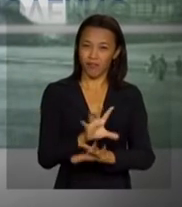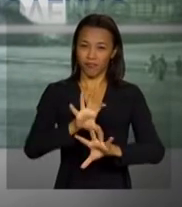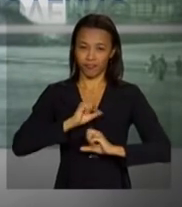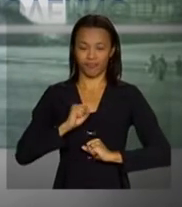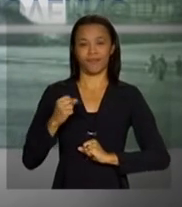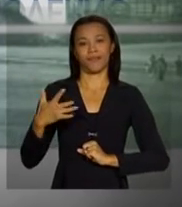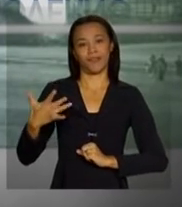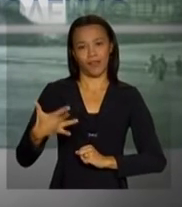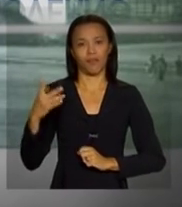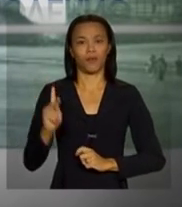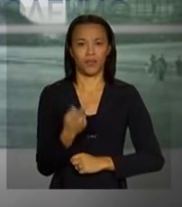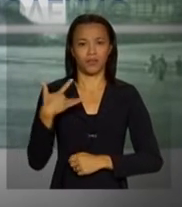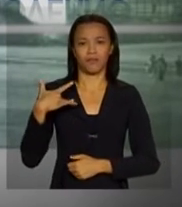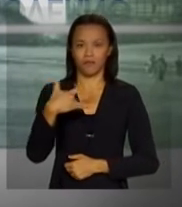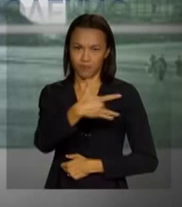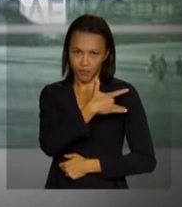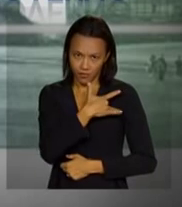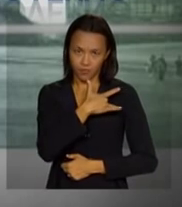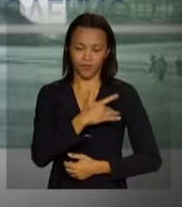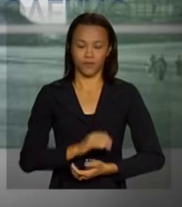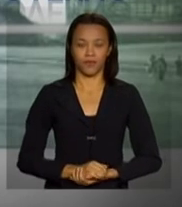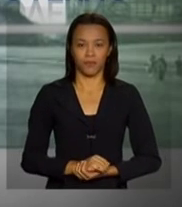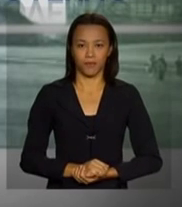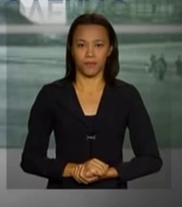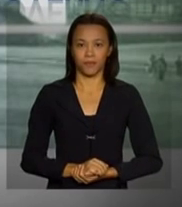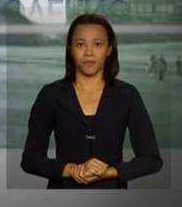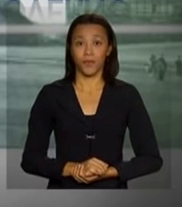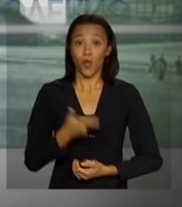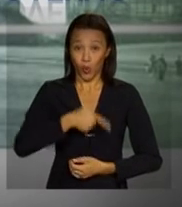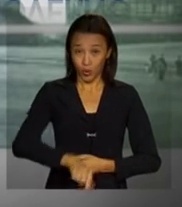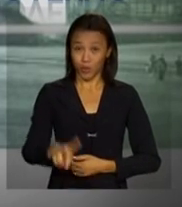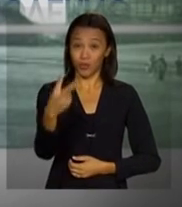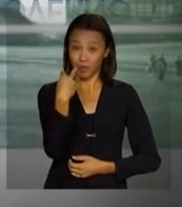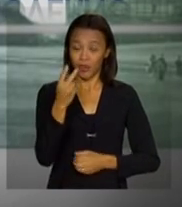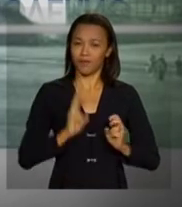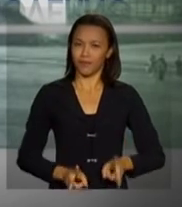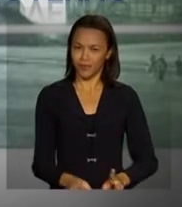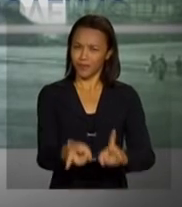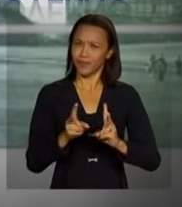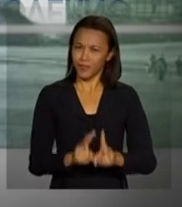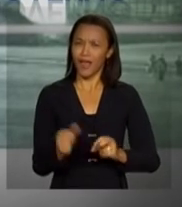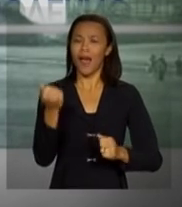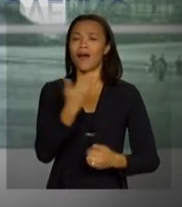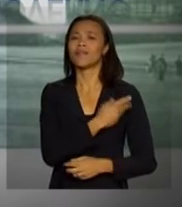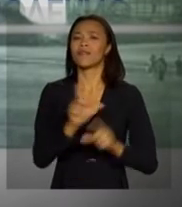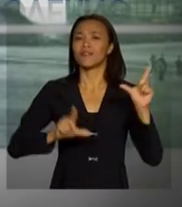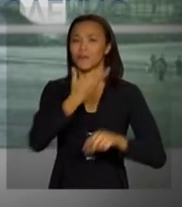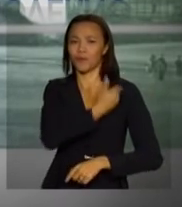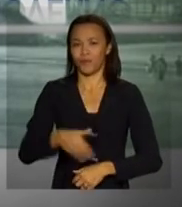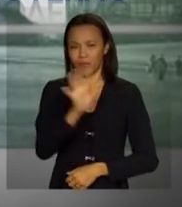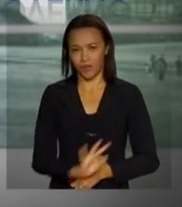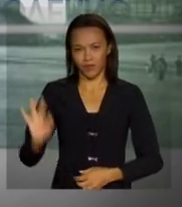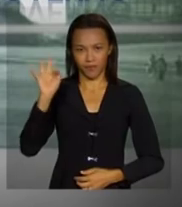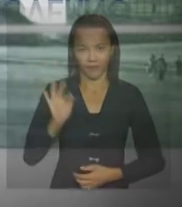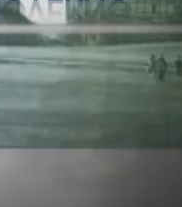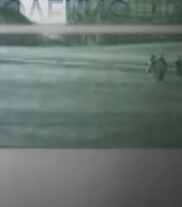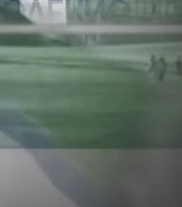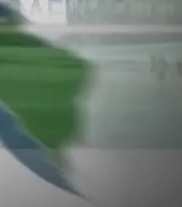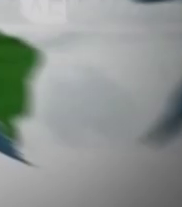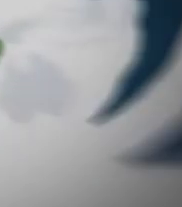efeitos dos desastres naturais sobre a saúde humana. Continue com a gente, NBR, a TV do Governo Federal. Tchau.